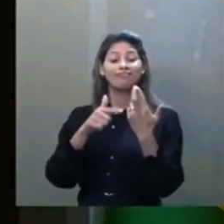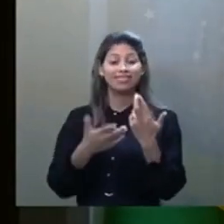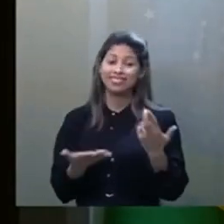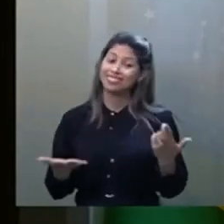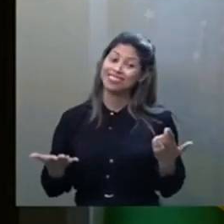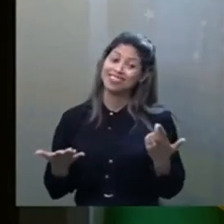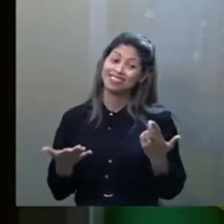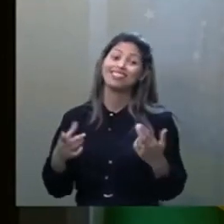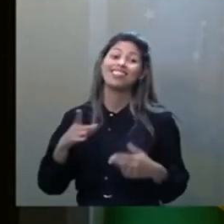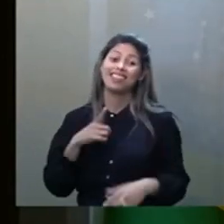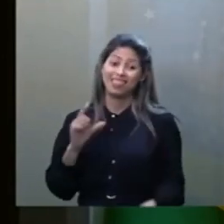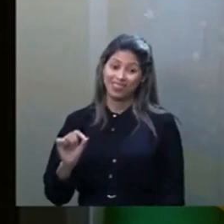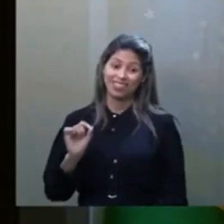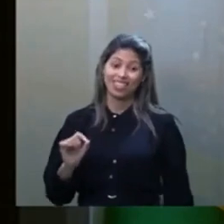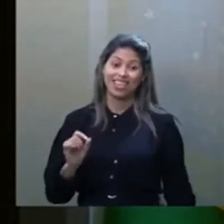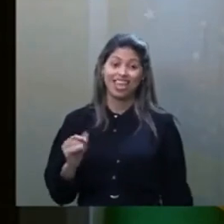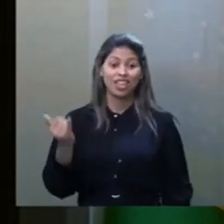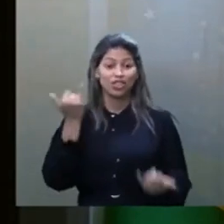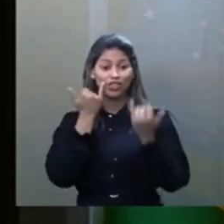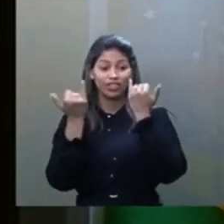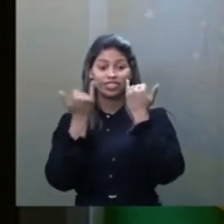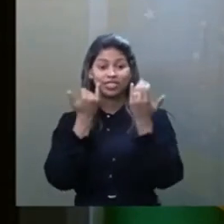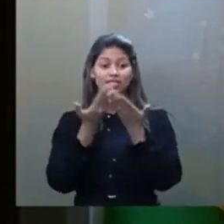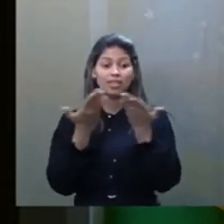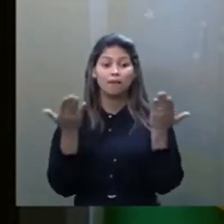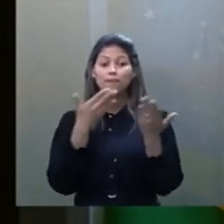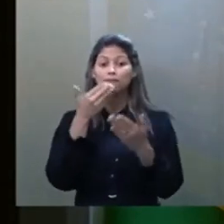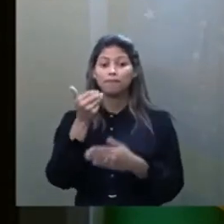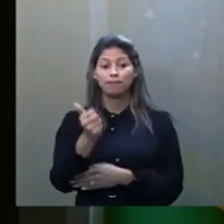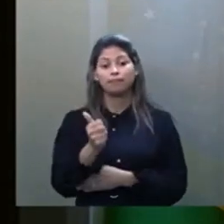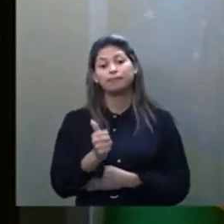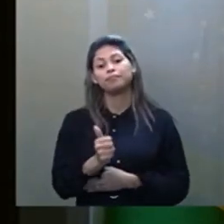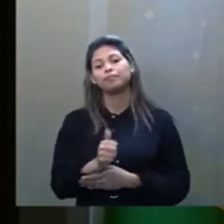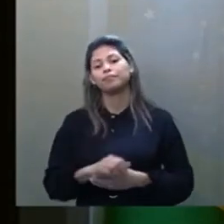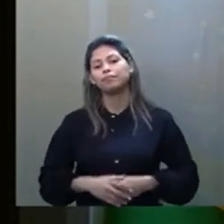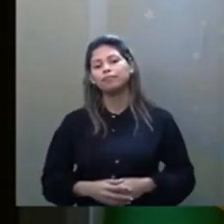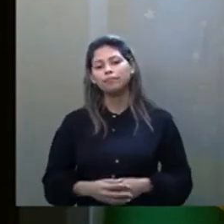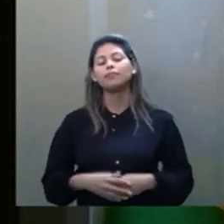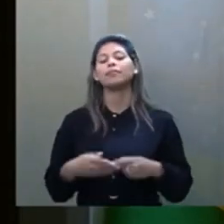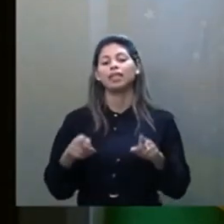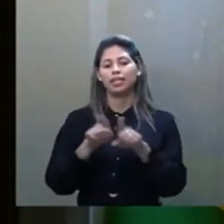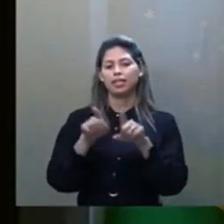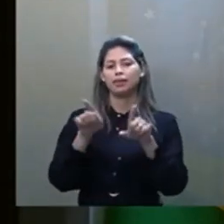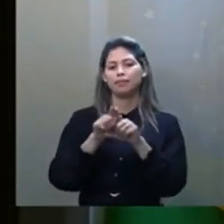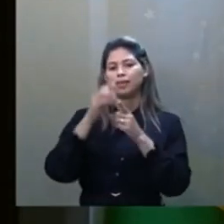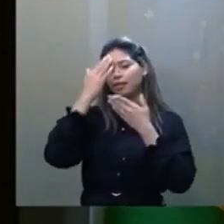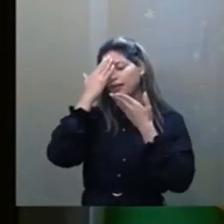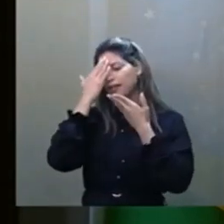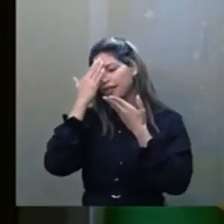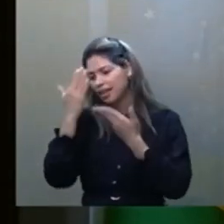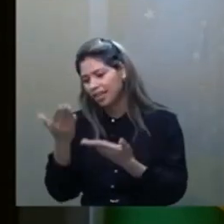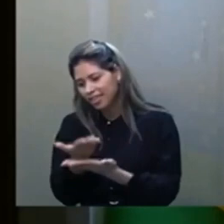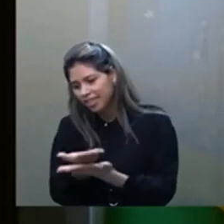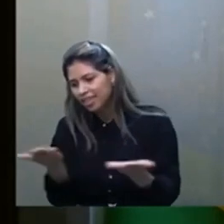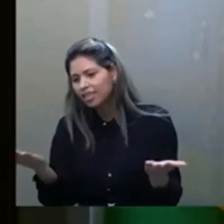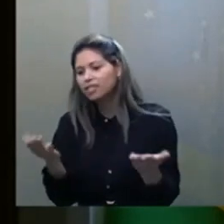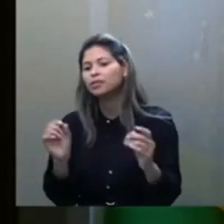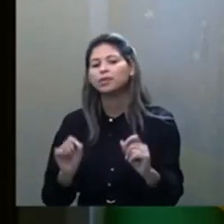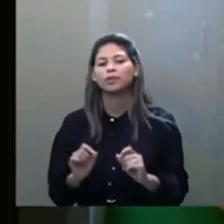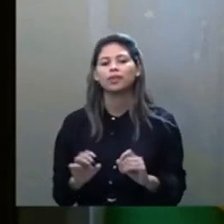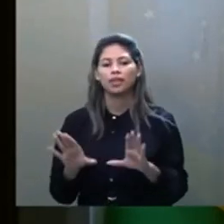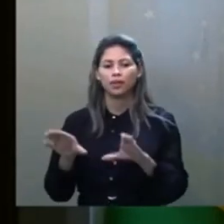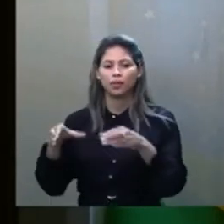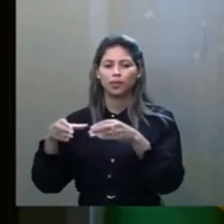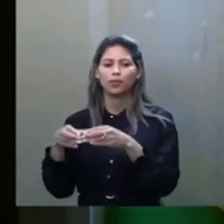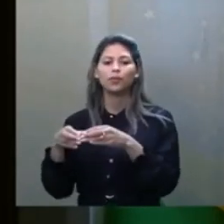tinha uma notícia lá da comunhão, não é? Eu agradeço também, carinhosamente, na pessoa da Dilson, o grupo Joana de